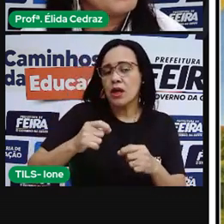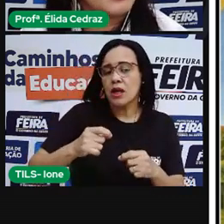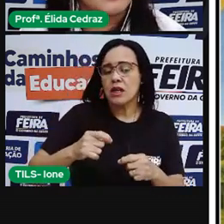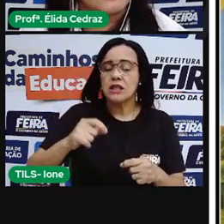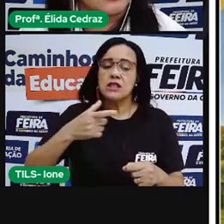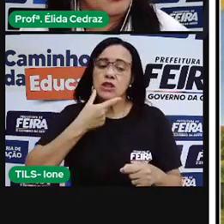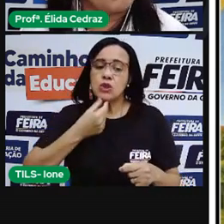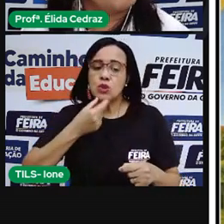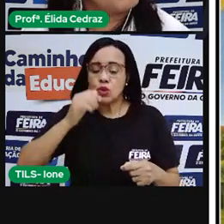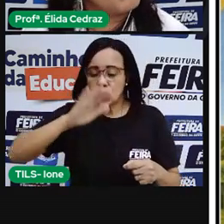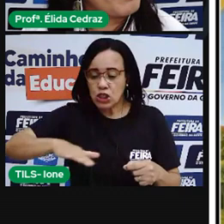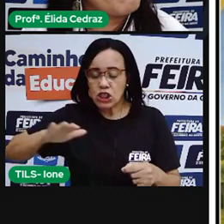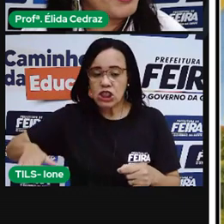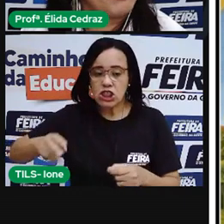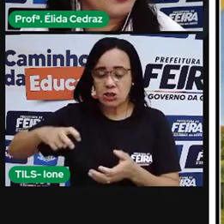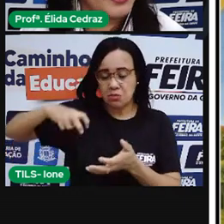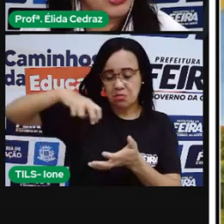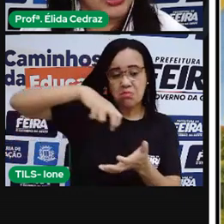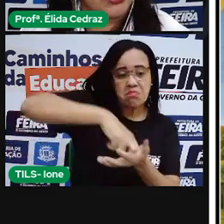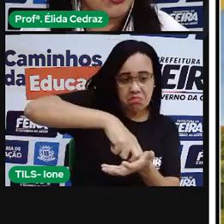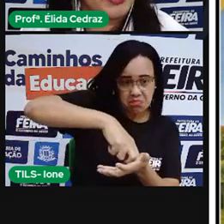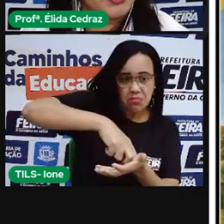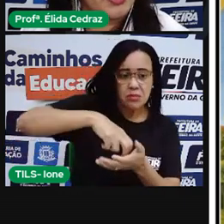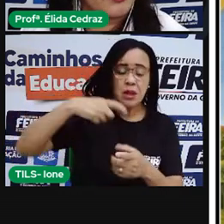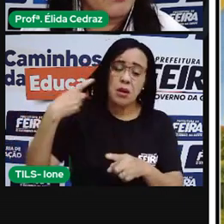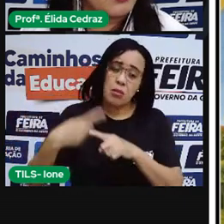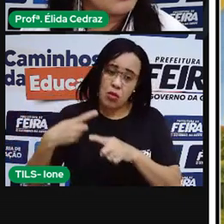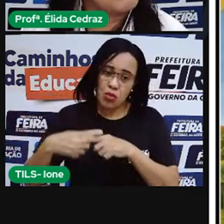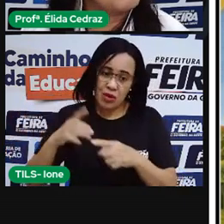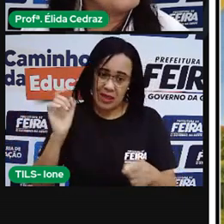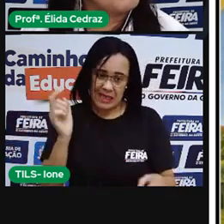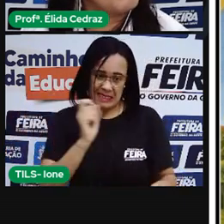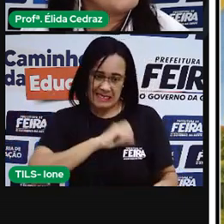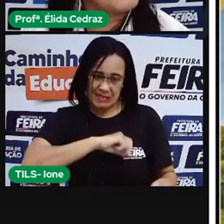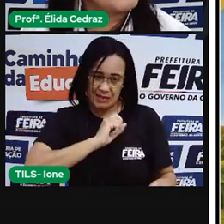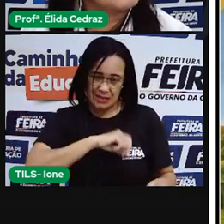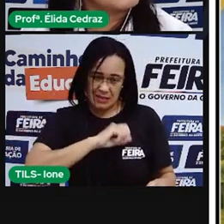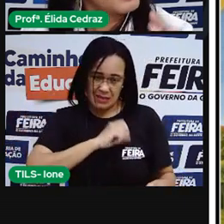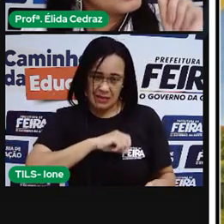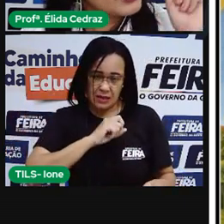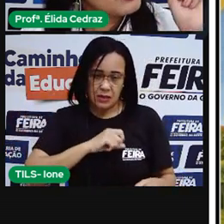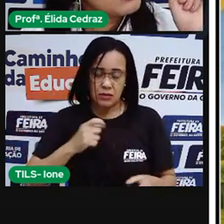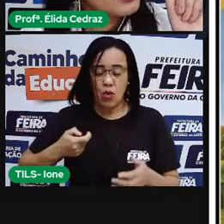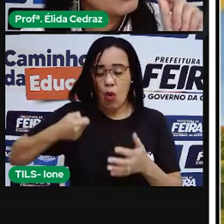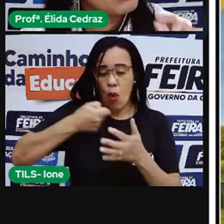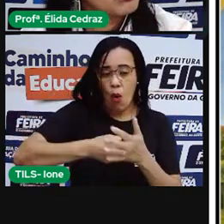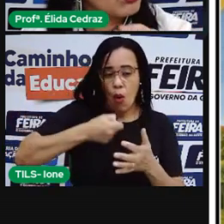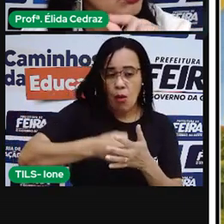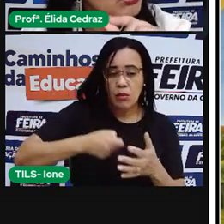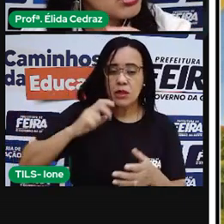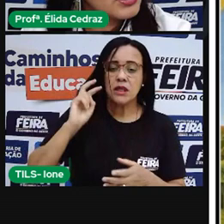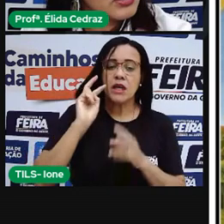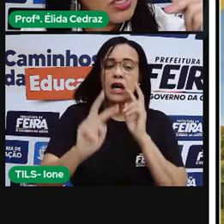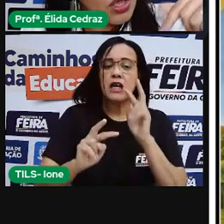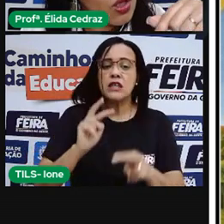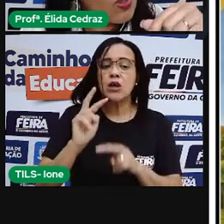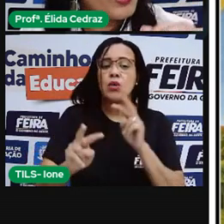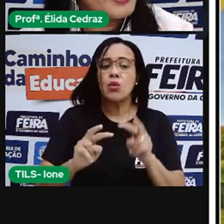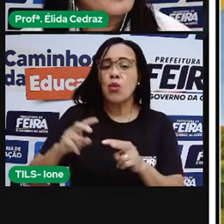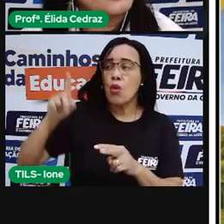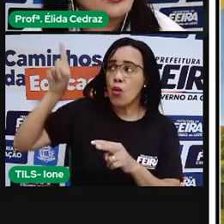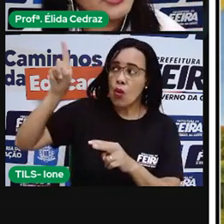punidas por uma maldade que cometeram e foram obrigadas a de lá do céu, todos os dias,